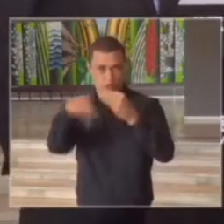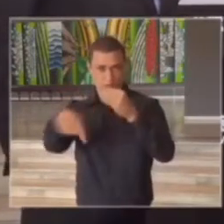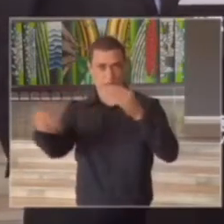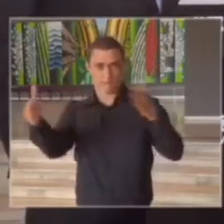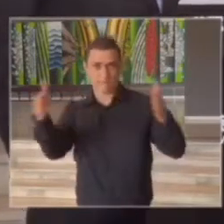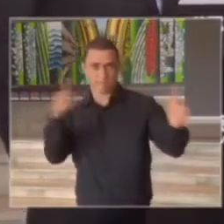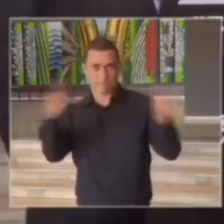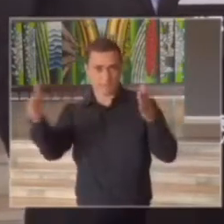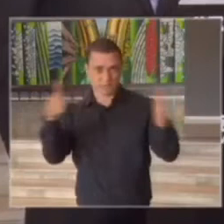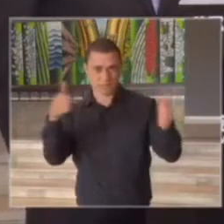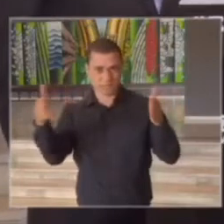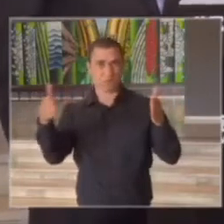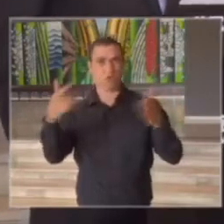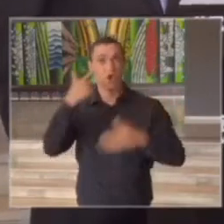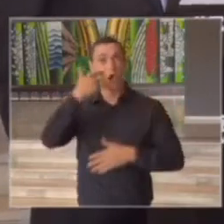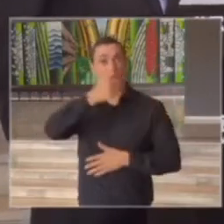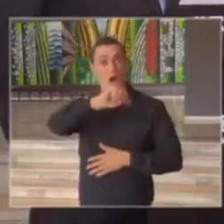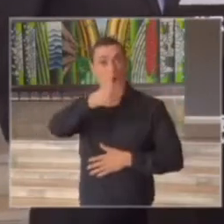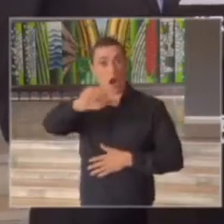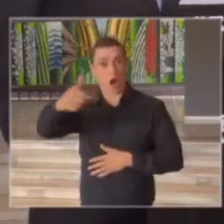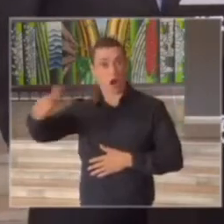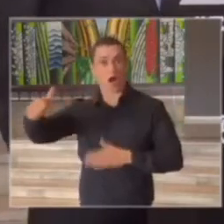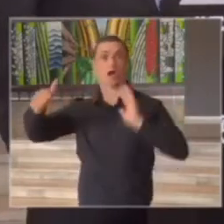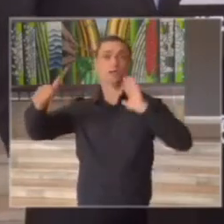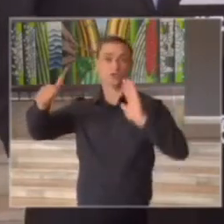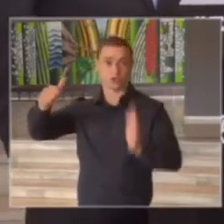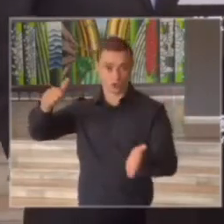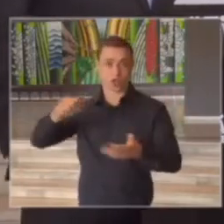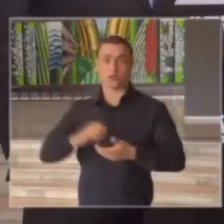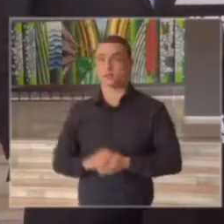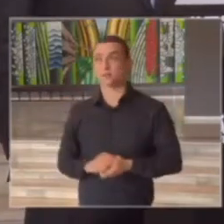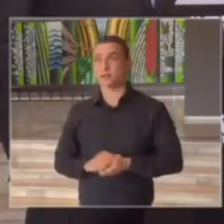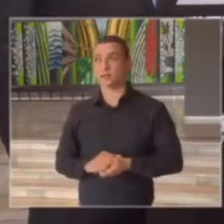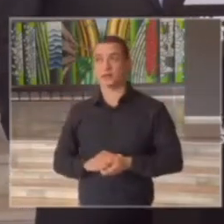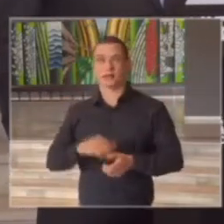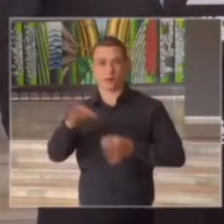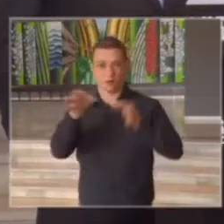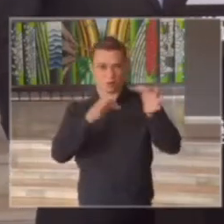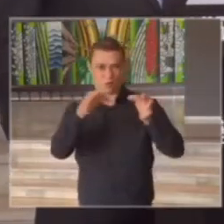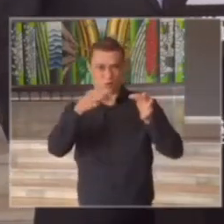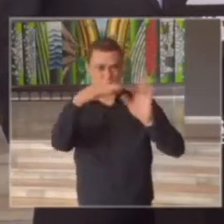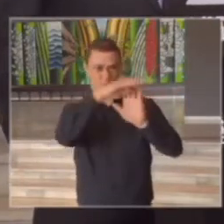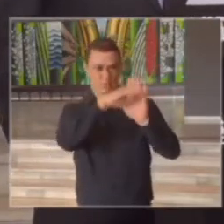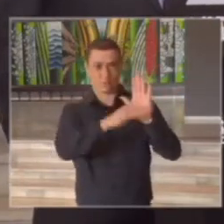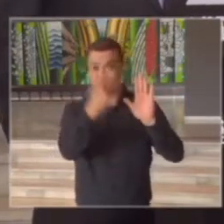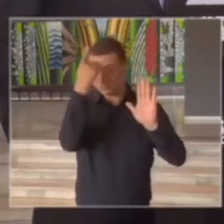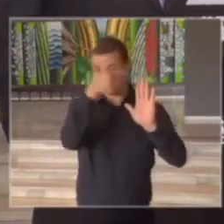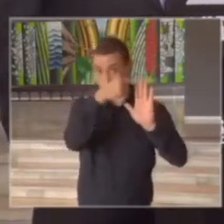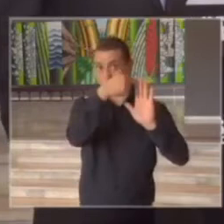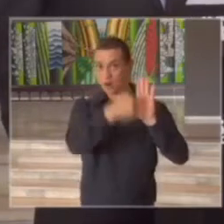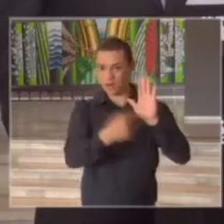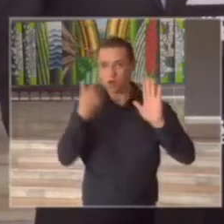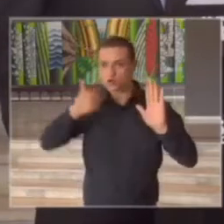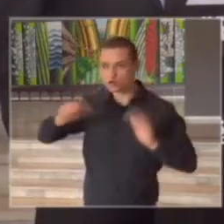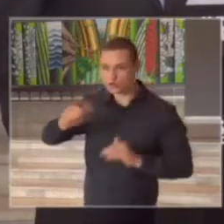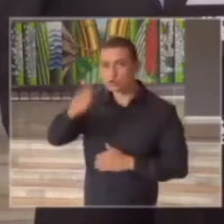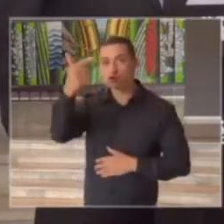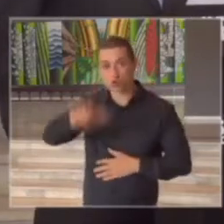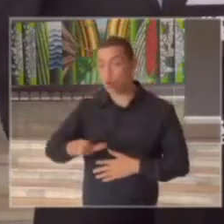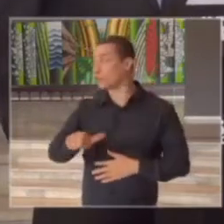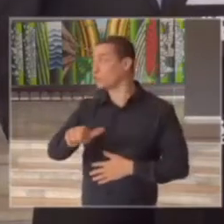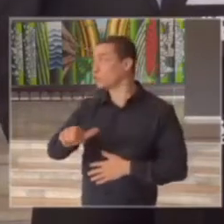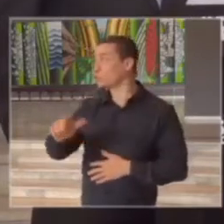inicialmente aqui estamos revendo o mapa das regiões com as suas devidas